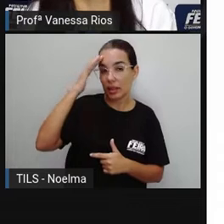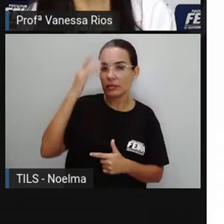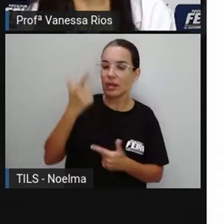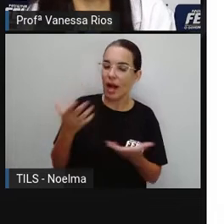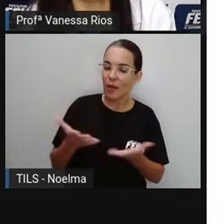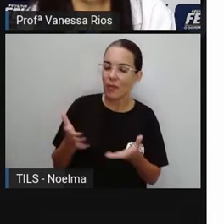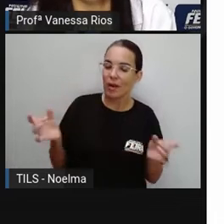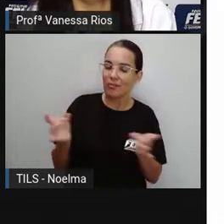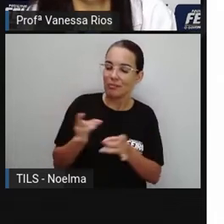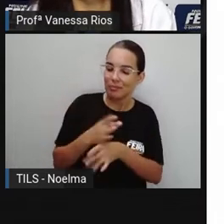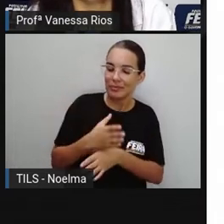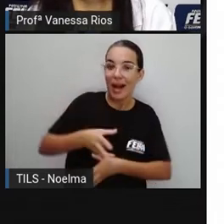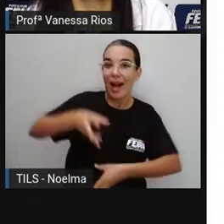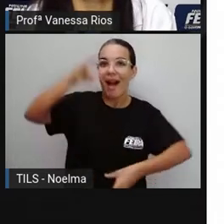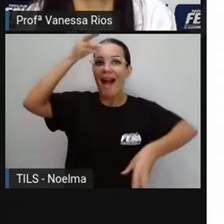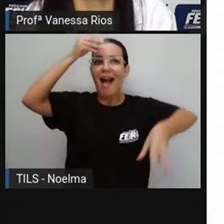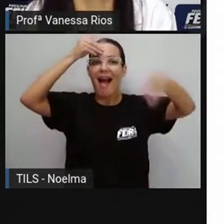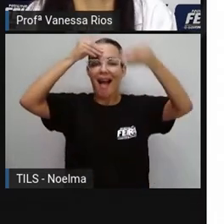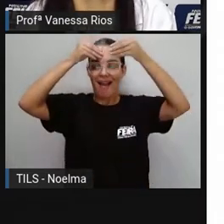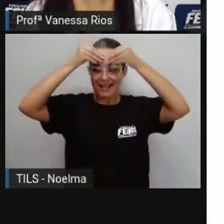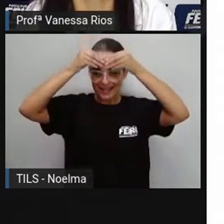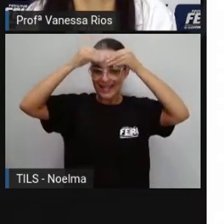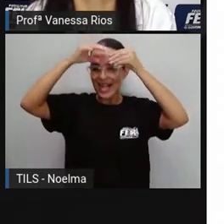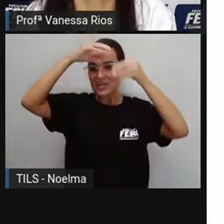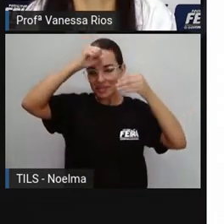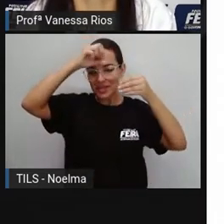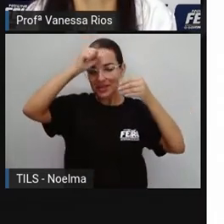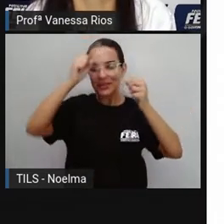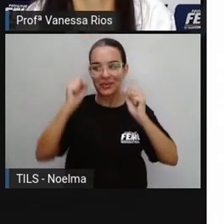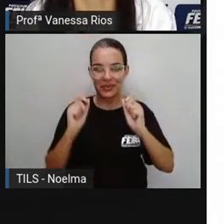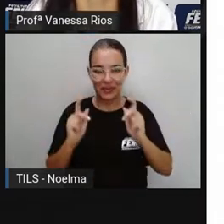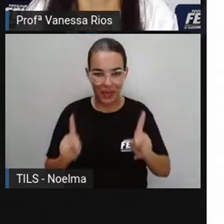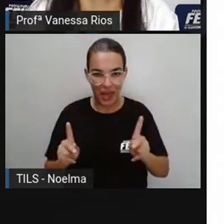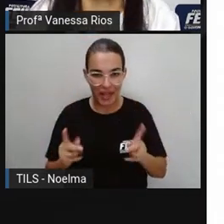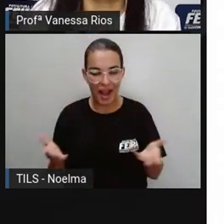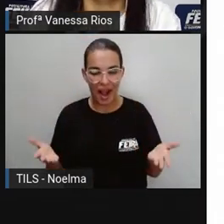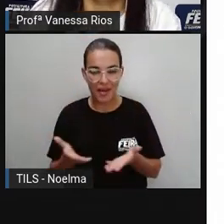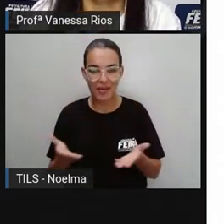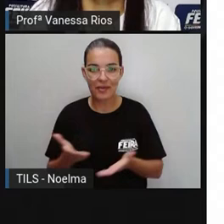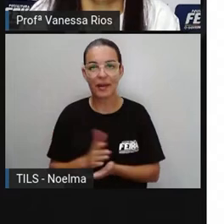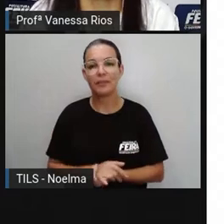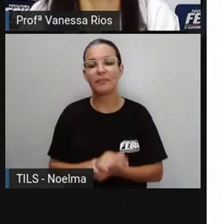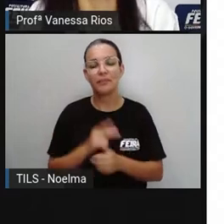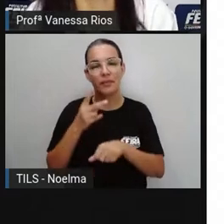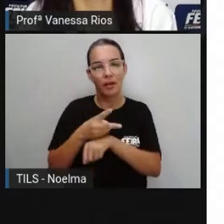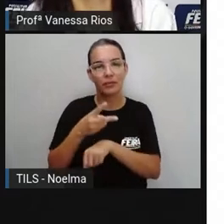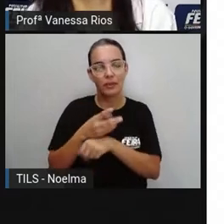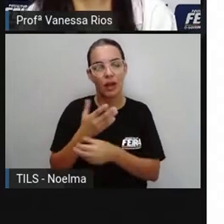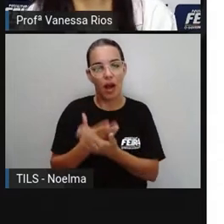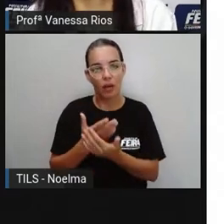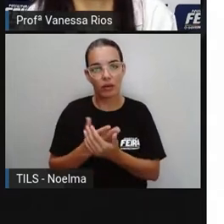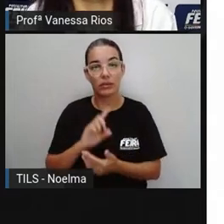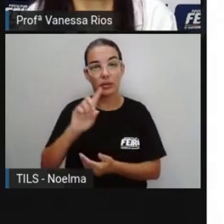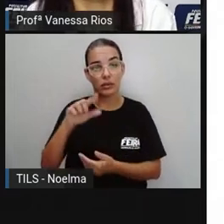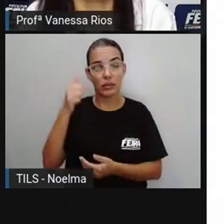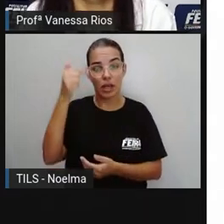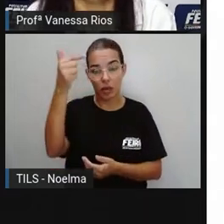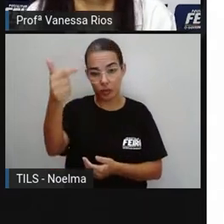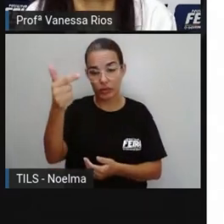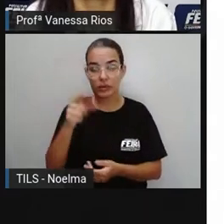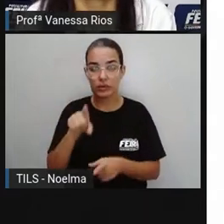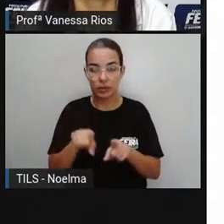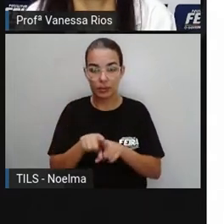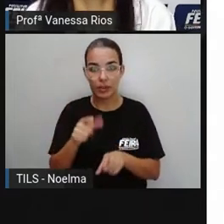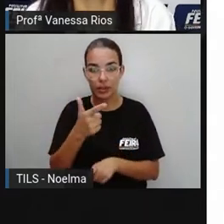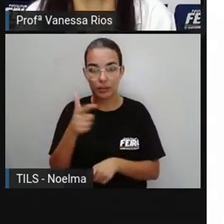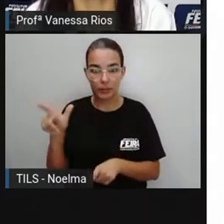a gente consiga agora aprender a partir da revisão desses conteúdos nesta videoaula e nas videoaulas que vão ter aí depois.